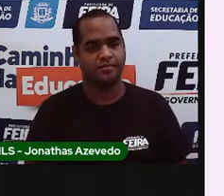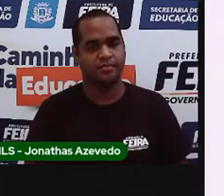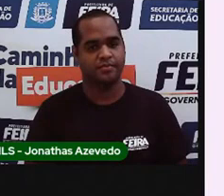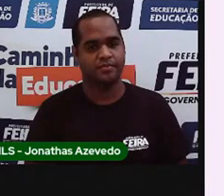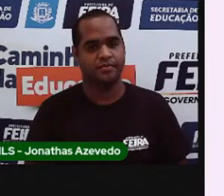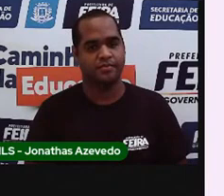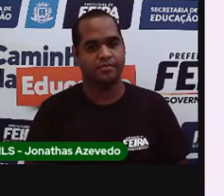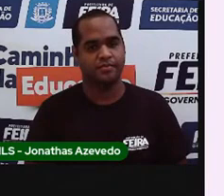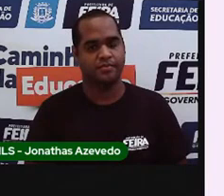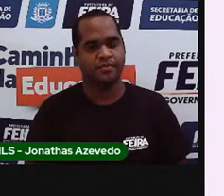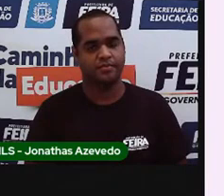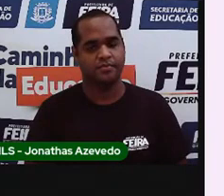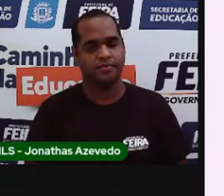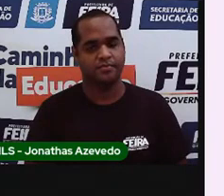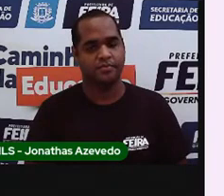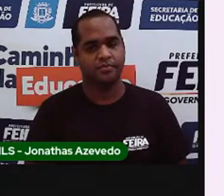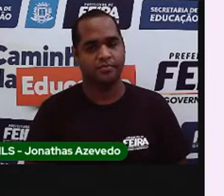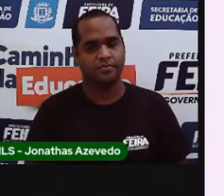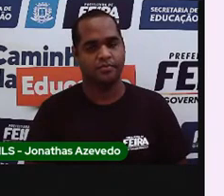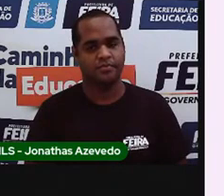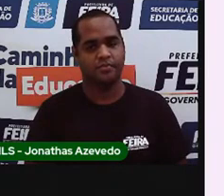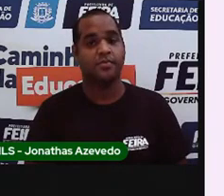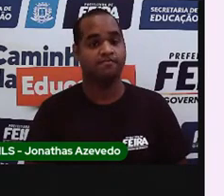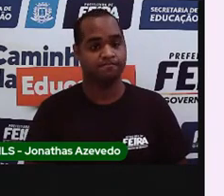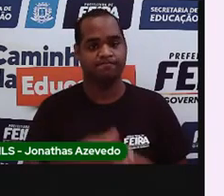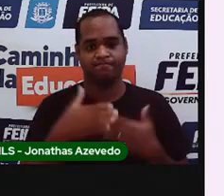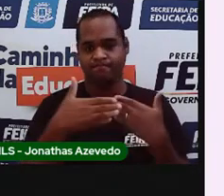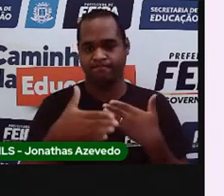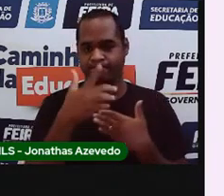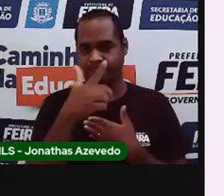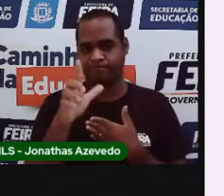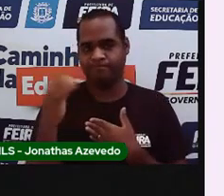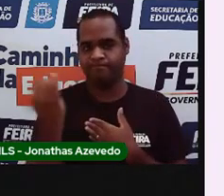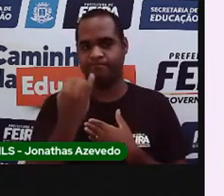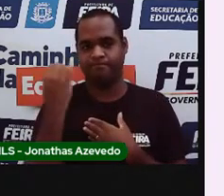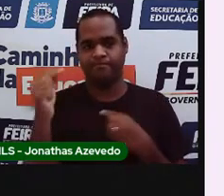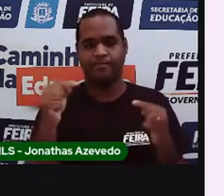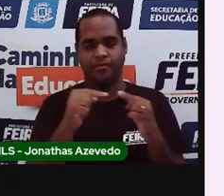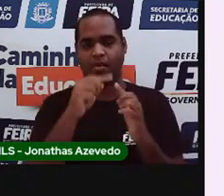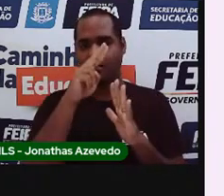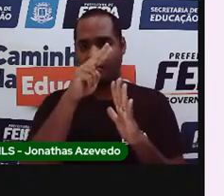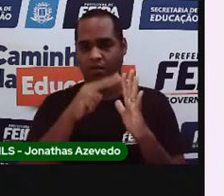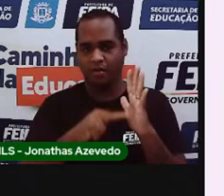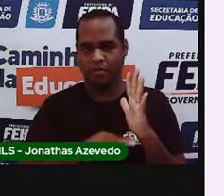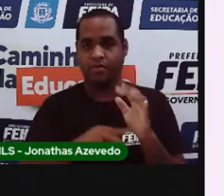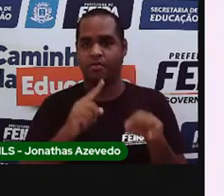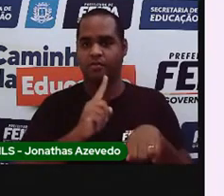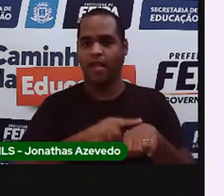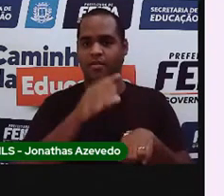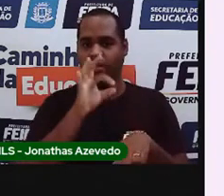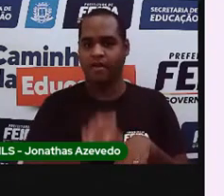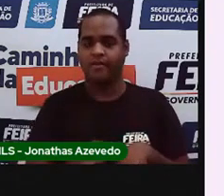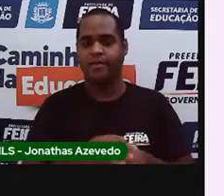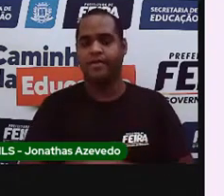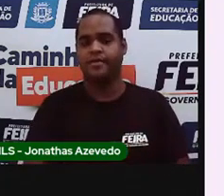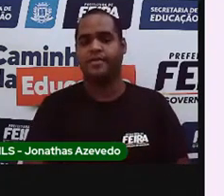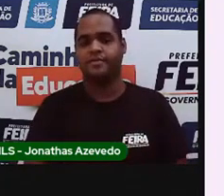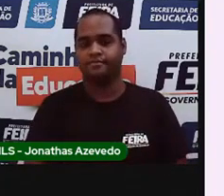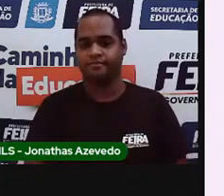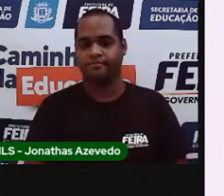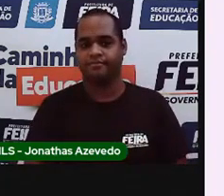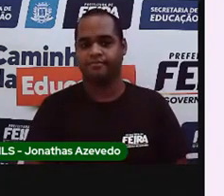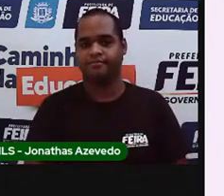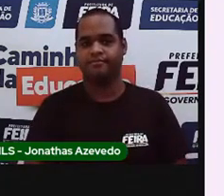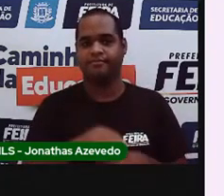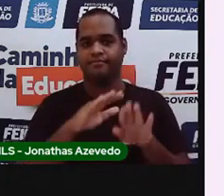E a atividade do percurso que foi para você é leitura em ação. A